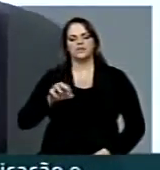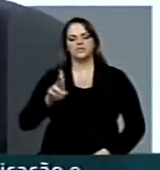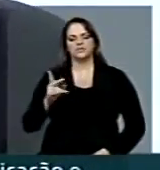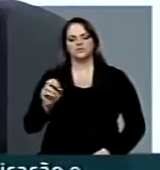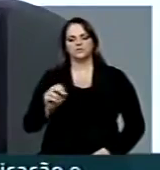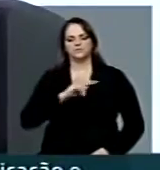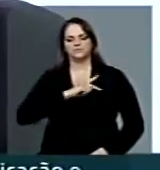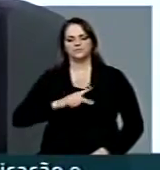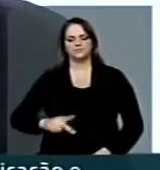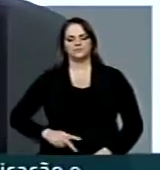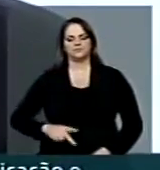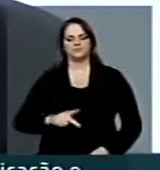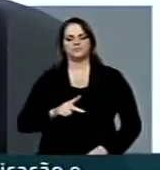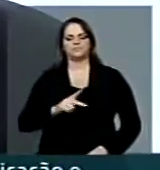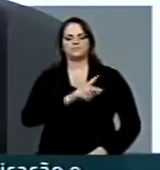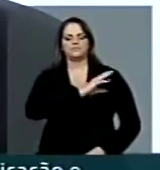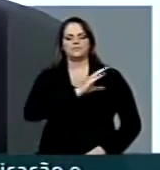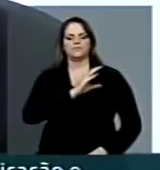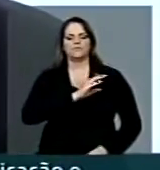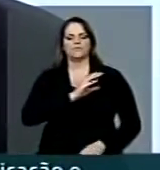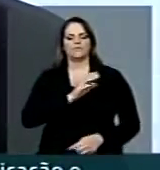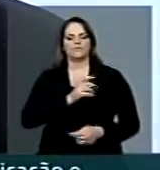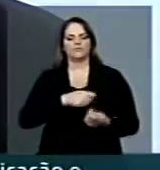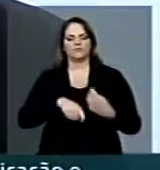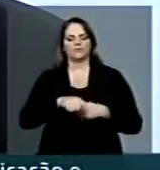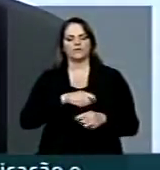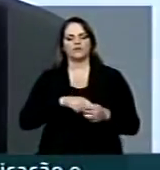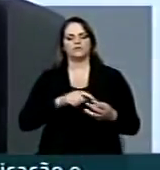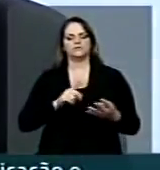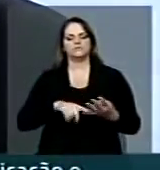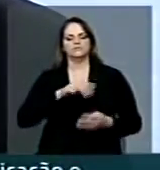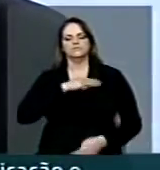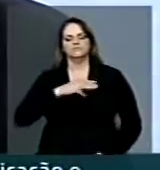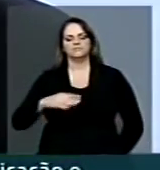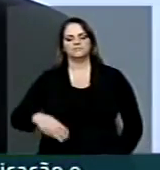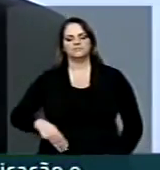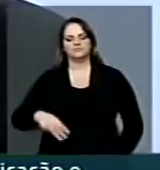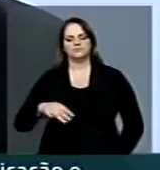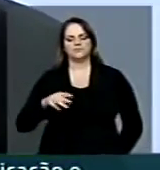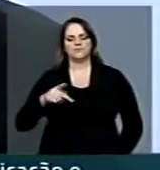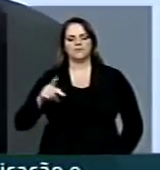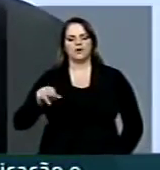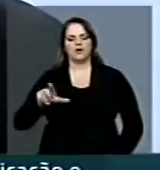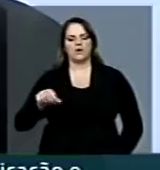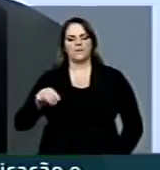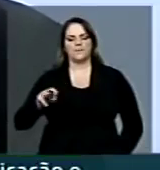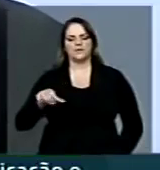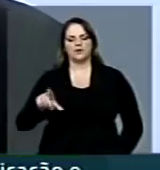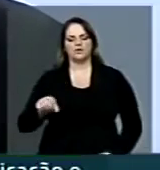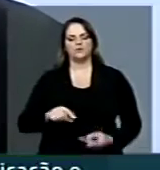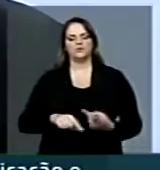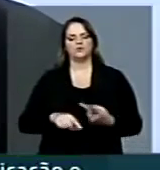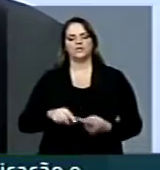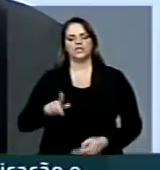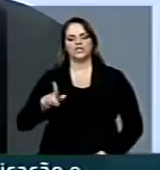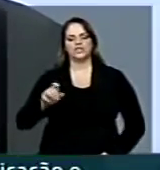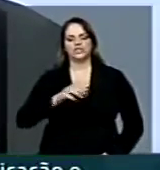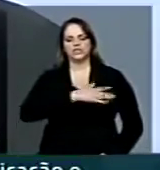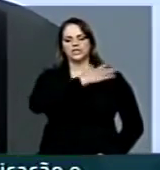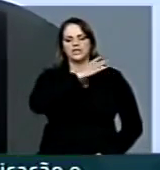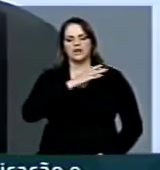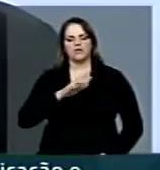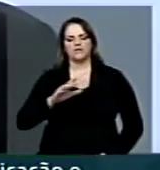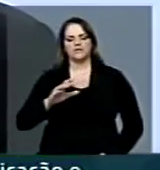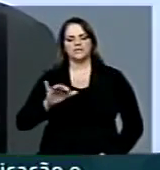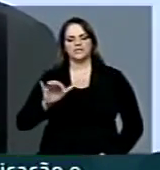financeira, ministro Paulo Bernardo, ministro de estado das comunicações, general Sinclair, que é quem representa